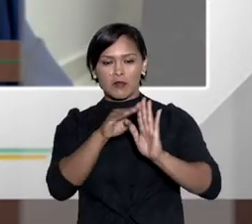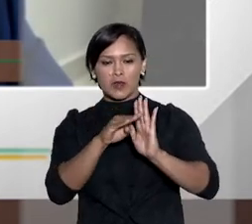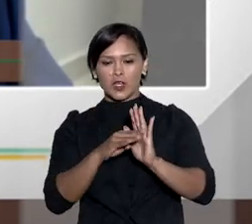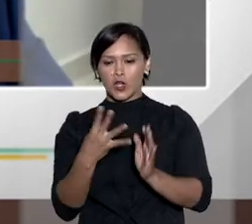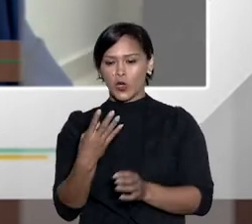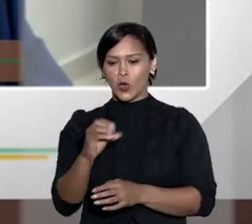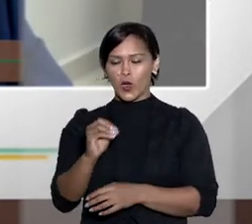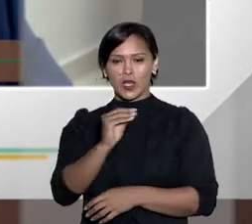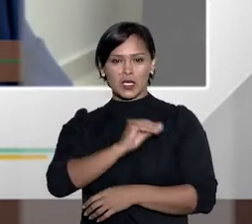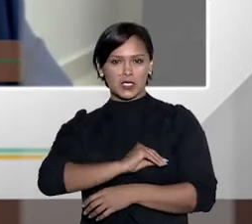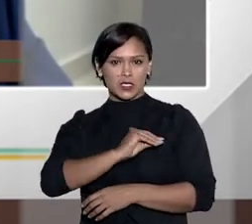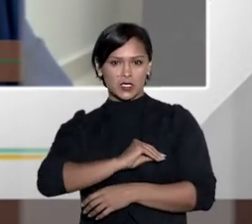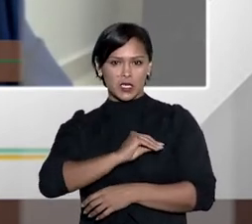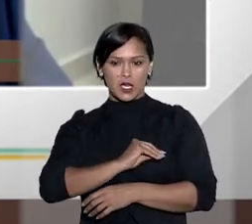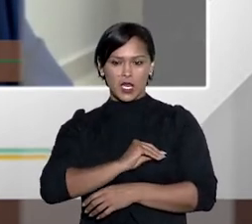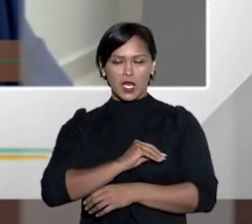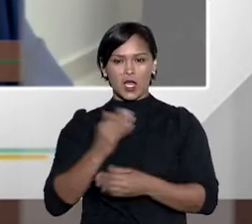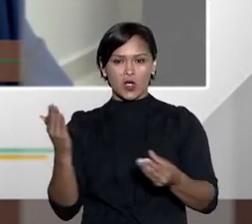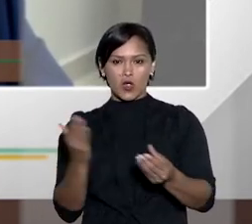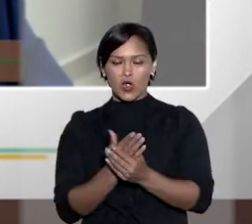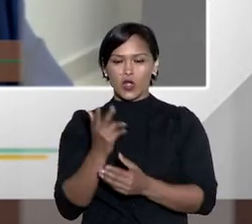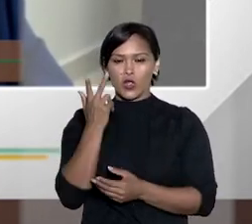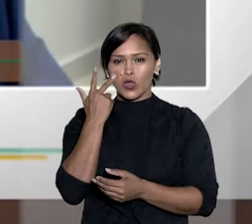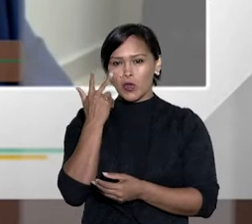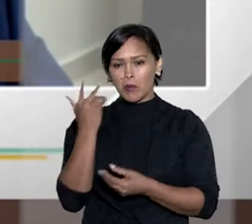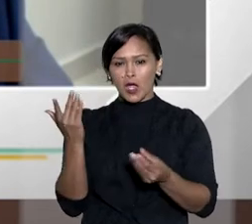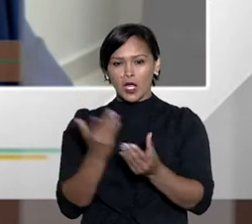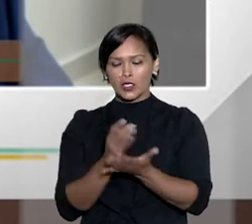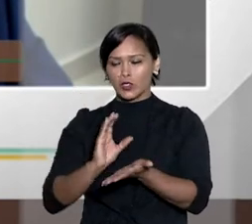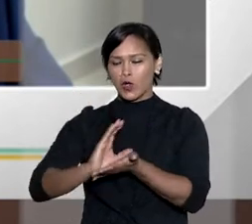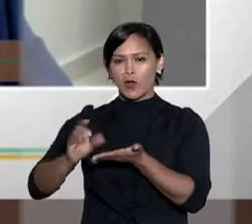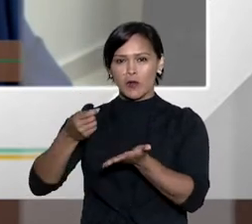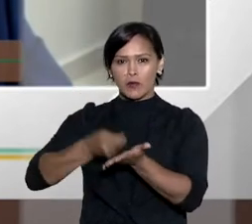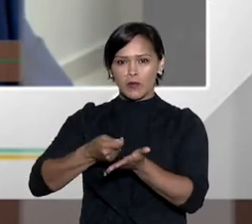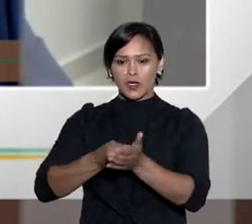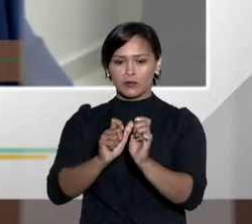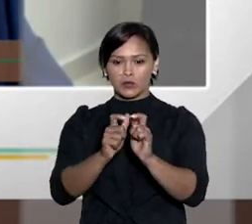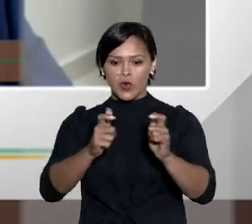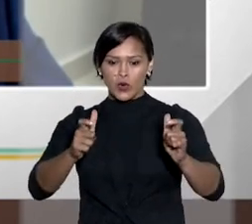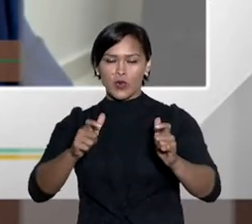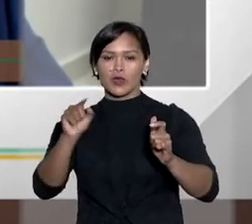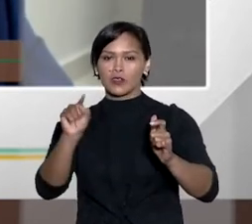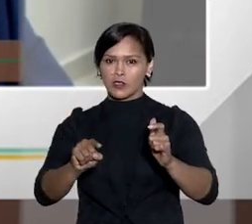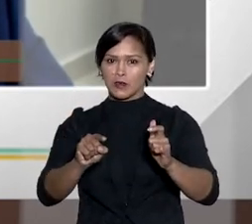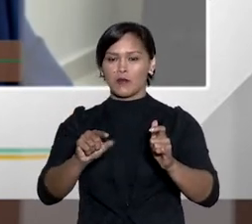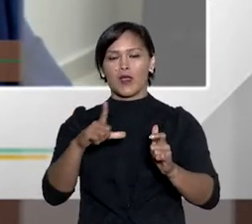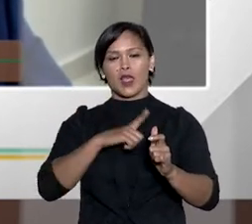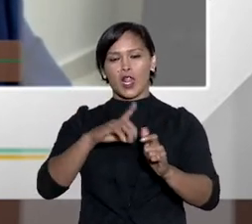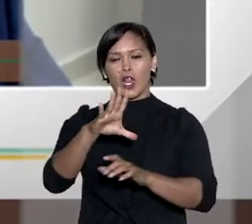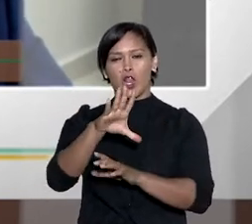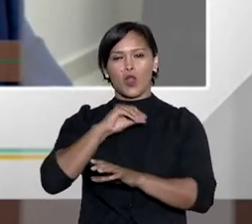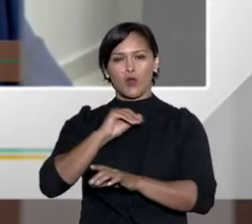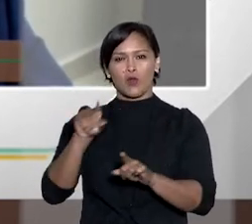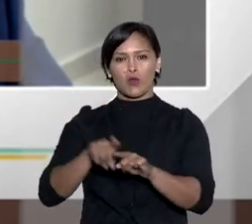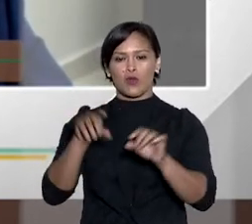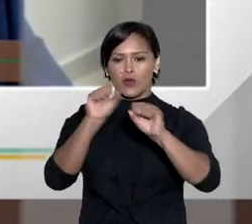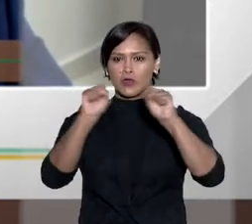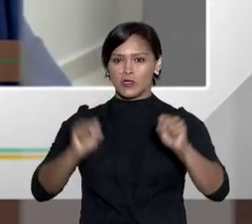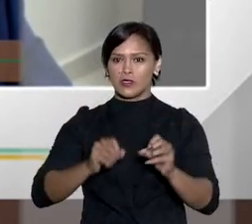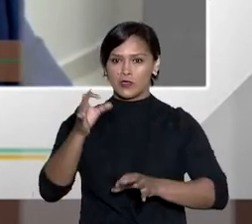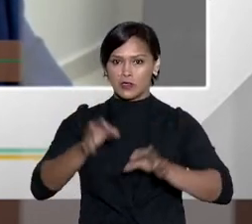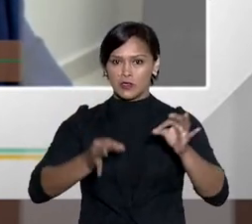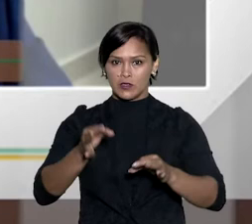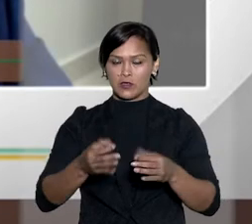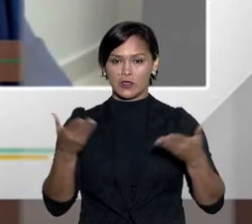salários mínimos, que é a mais comum, são as ações denizatórias e a grande massa de demanda de consumo que o sistema dos juizados